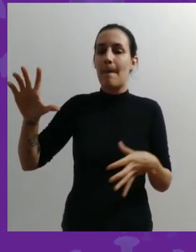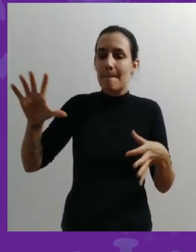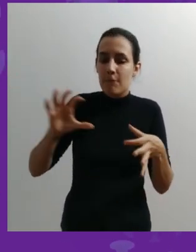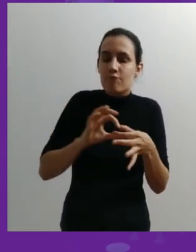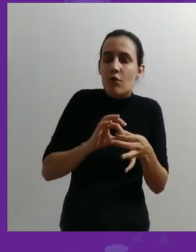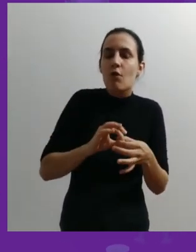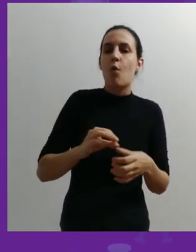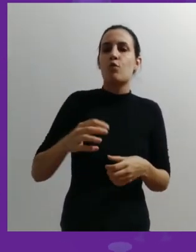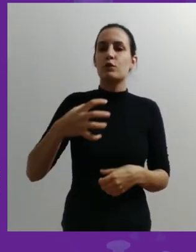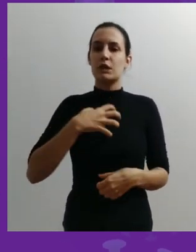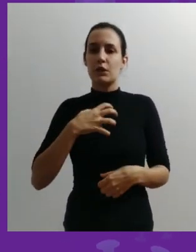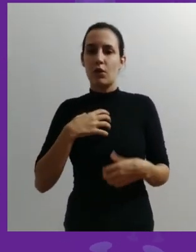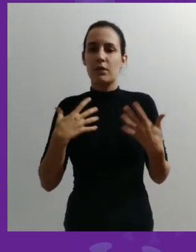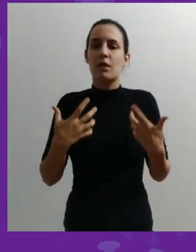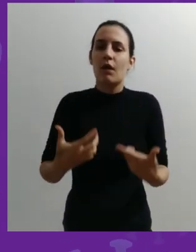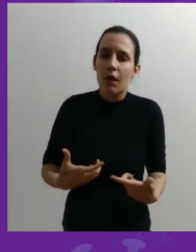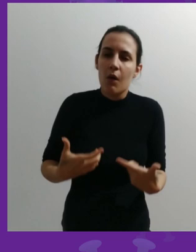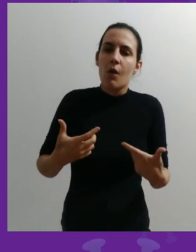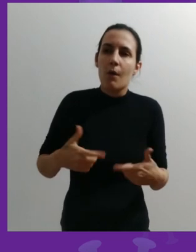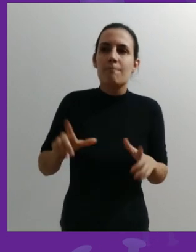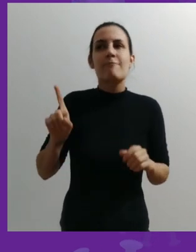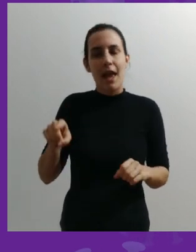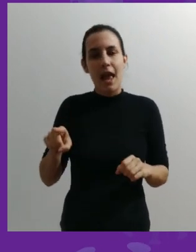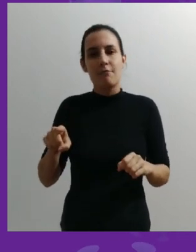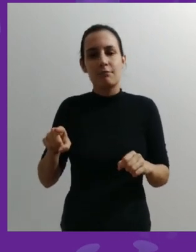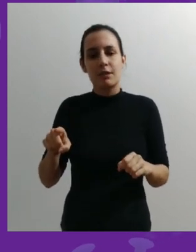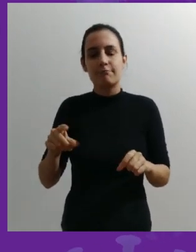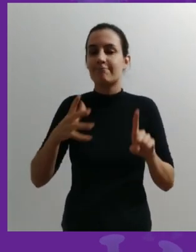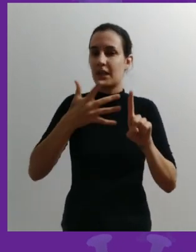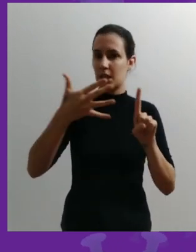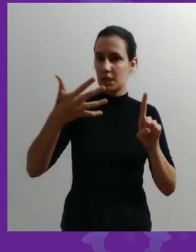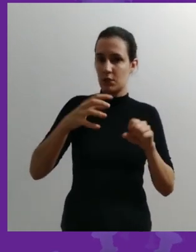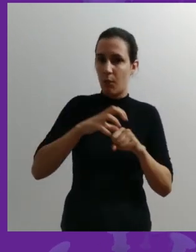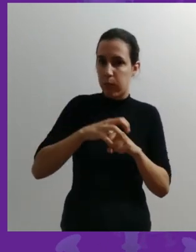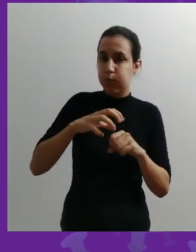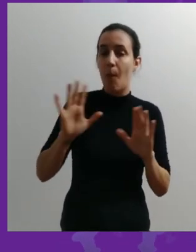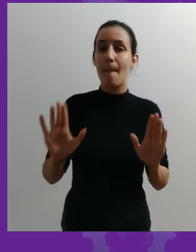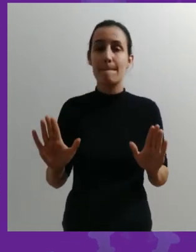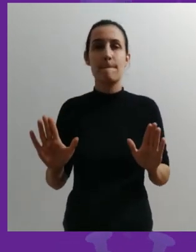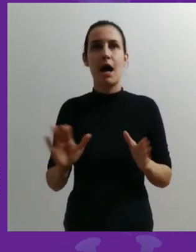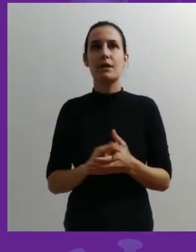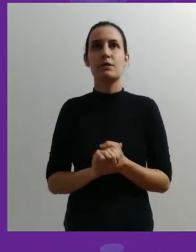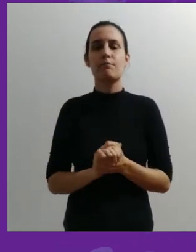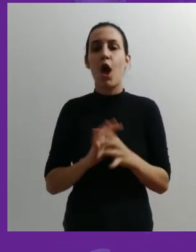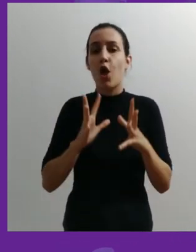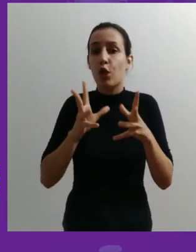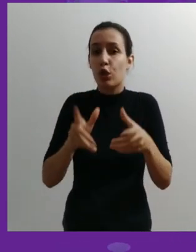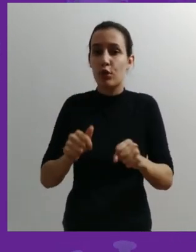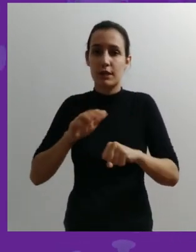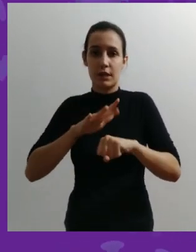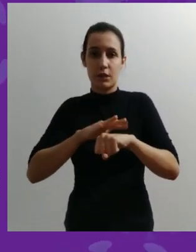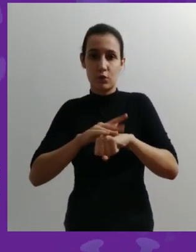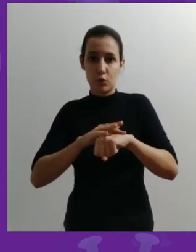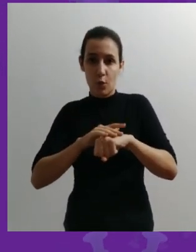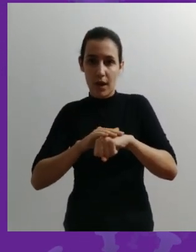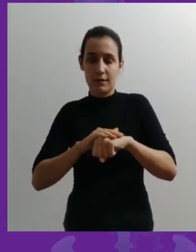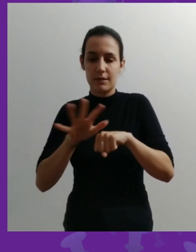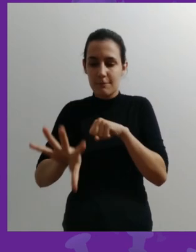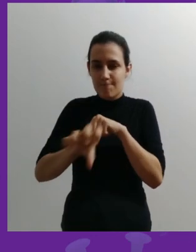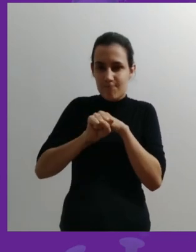eu poderia dizer então que é uma síndrome inflamatória. Mas praticamente todas as doenças